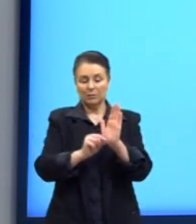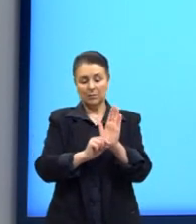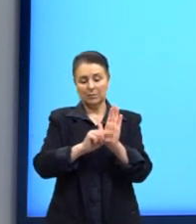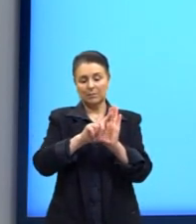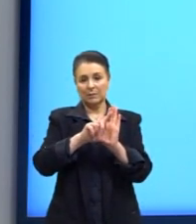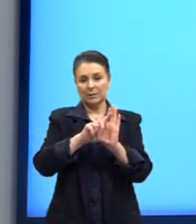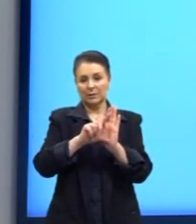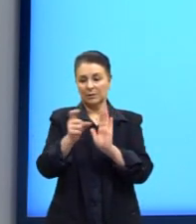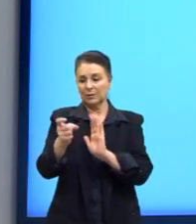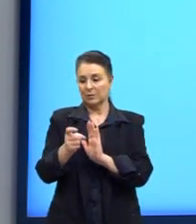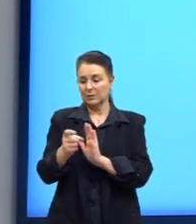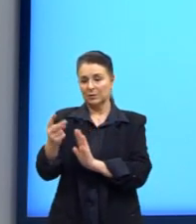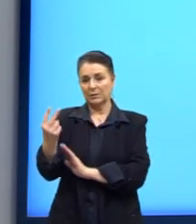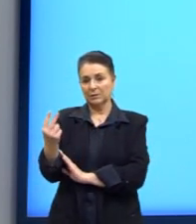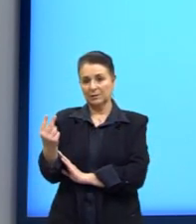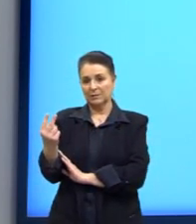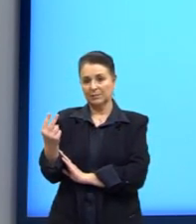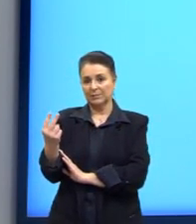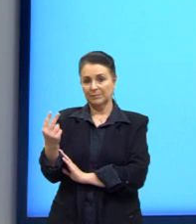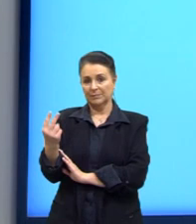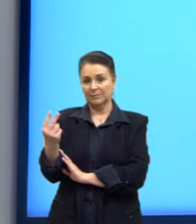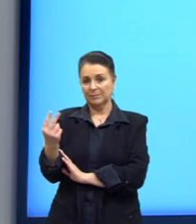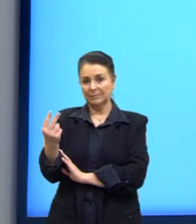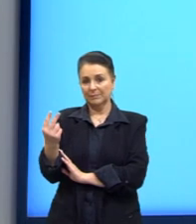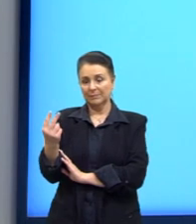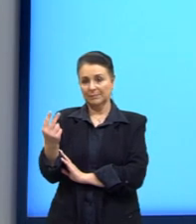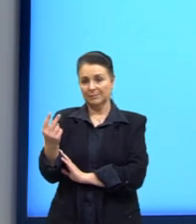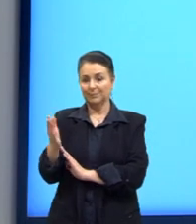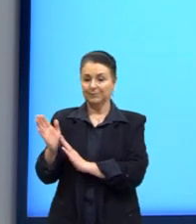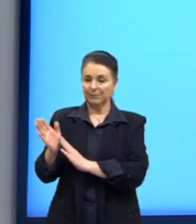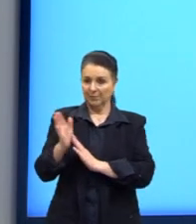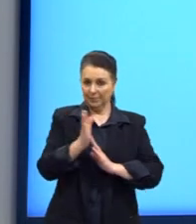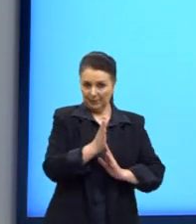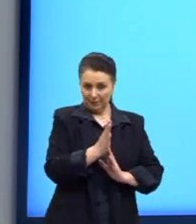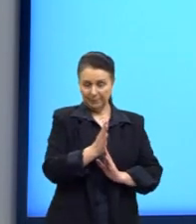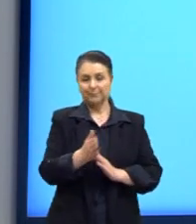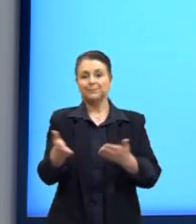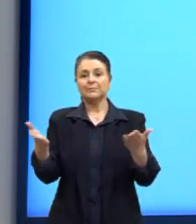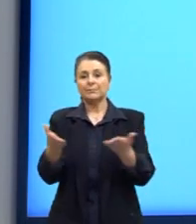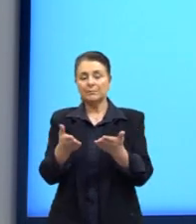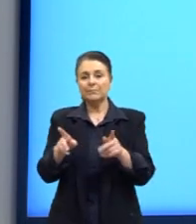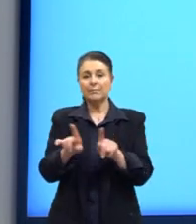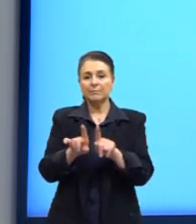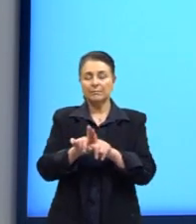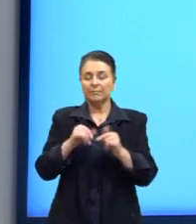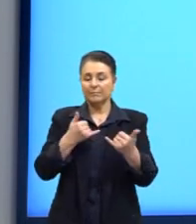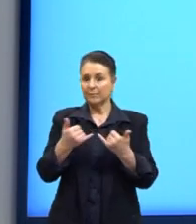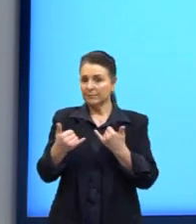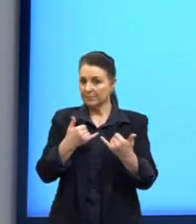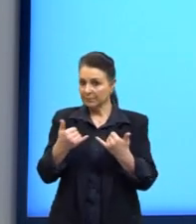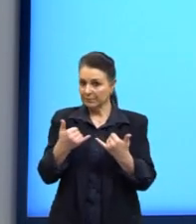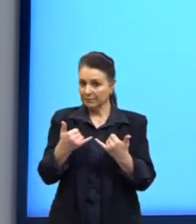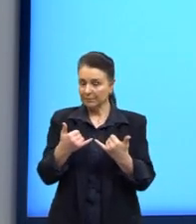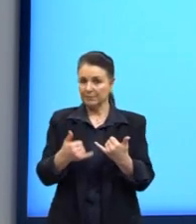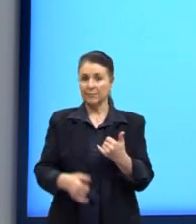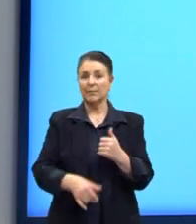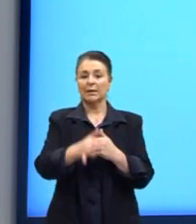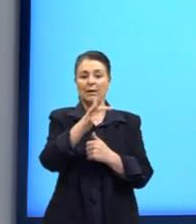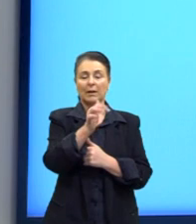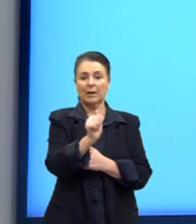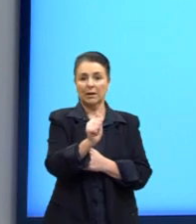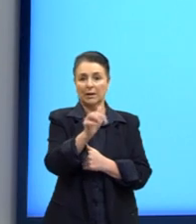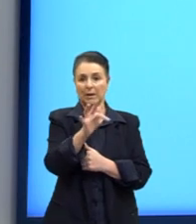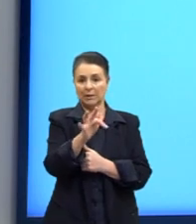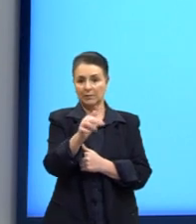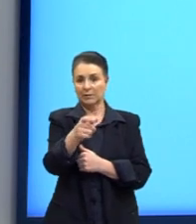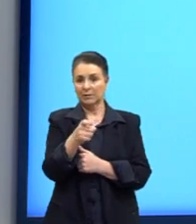do que a função para x2, tá? Nós vamos considerar também um exemplo aqui, a f de x